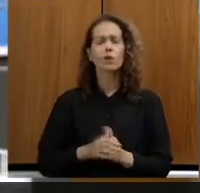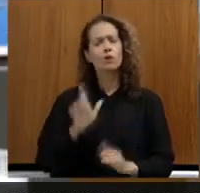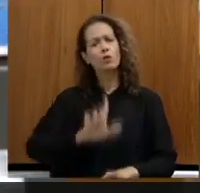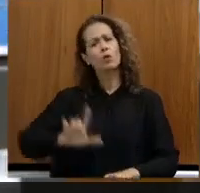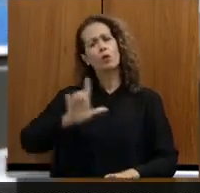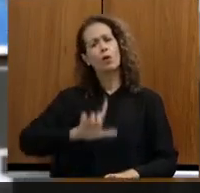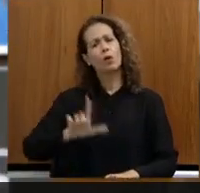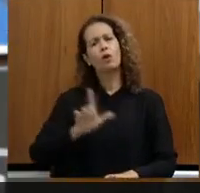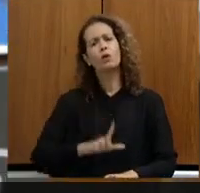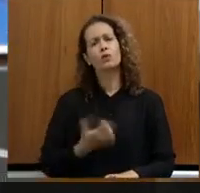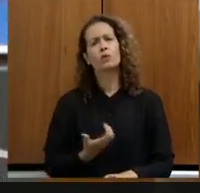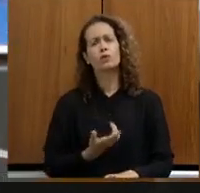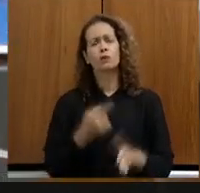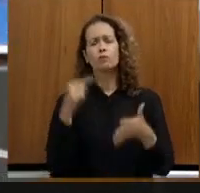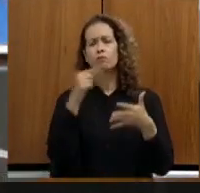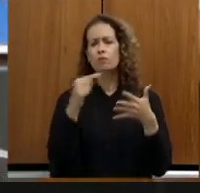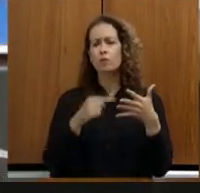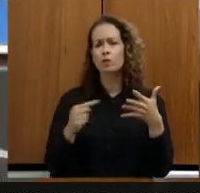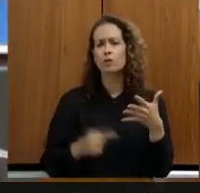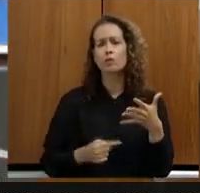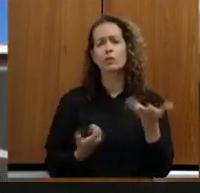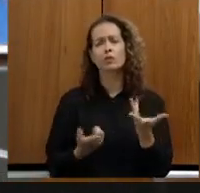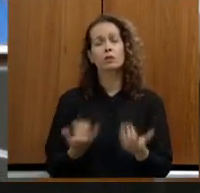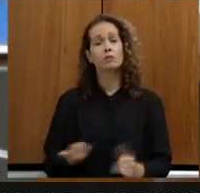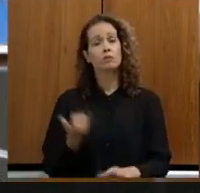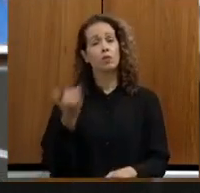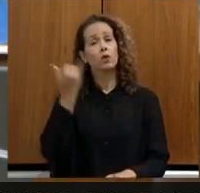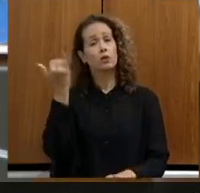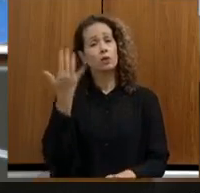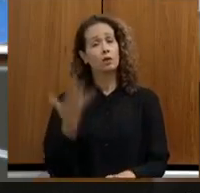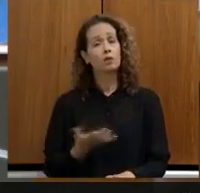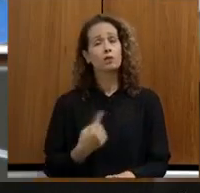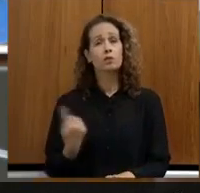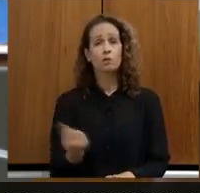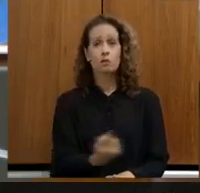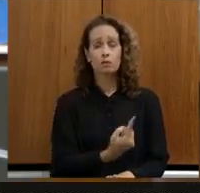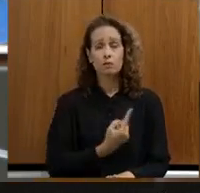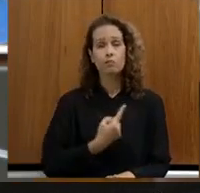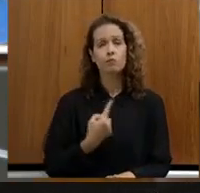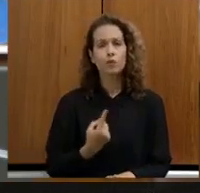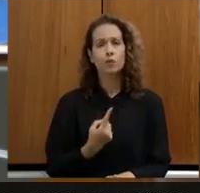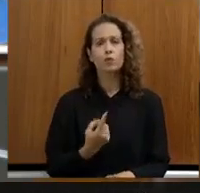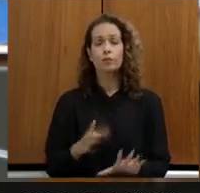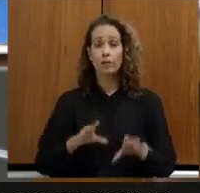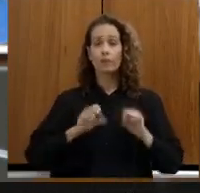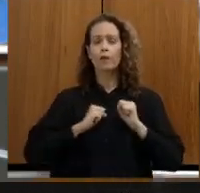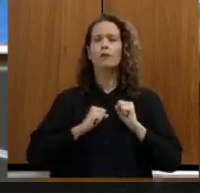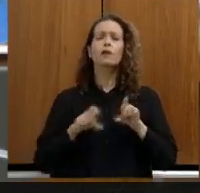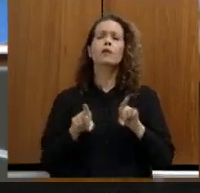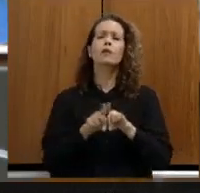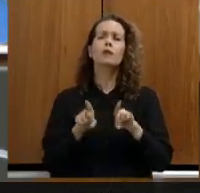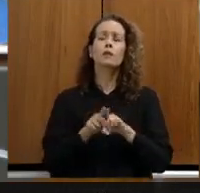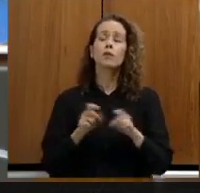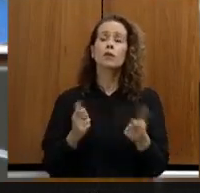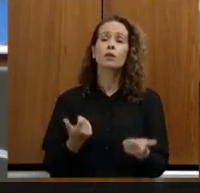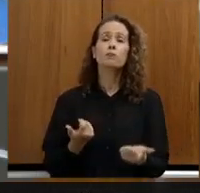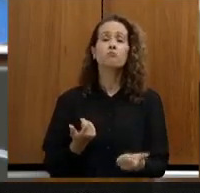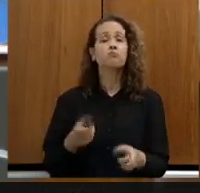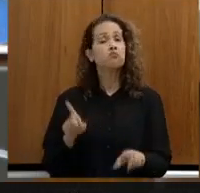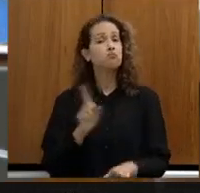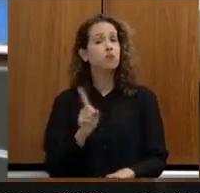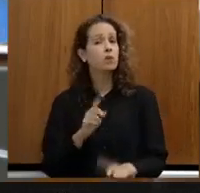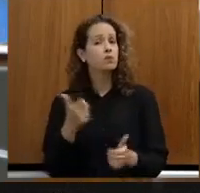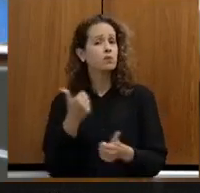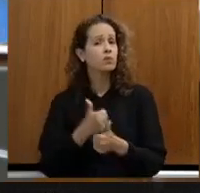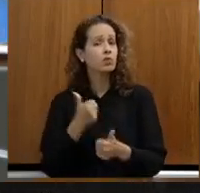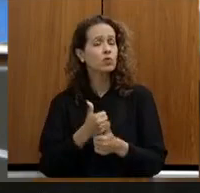amplas que afetam a gente positivamente mas afetam todas as categorias e que não substituem obviamente todos